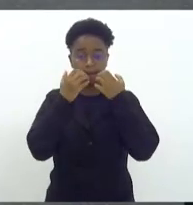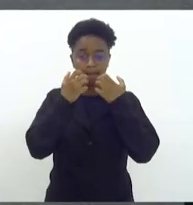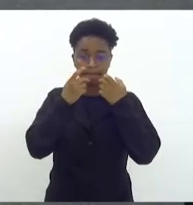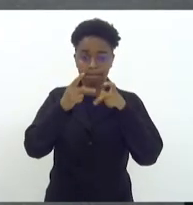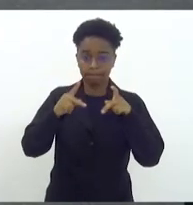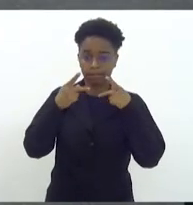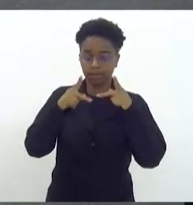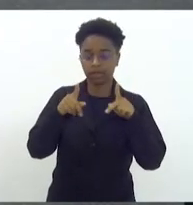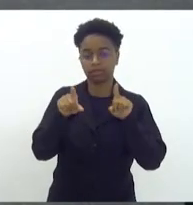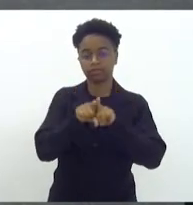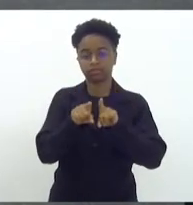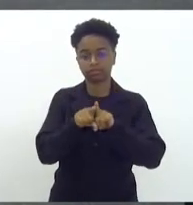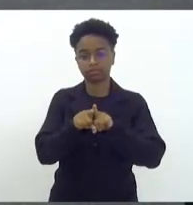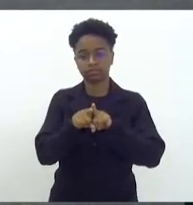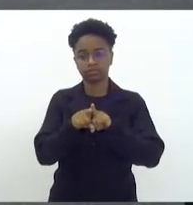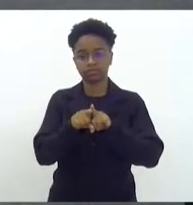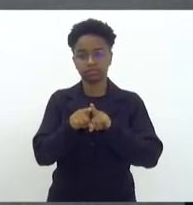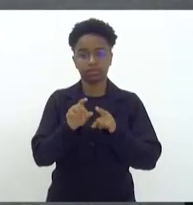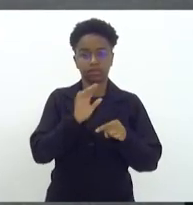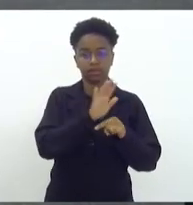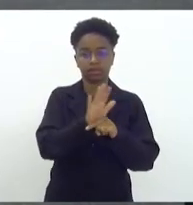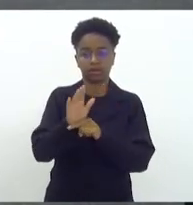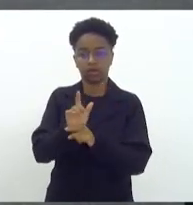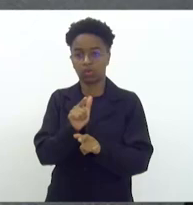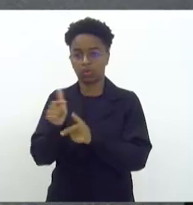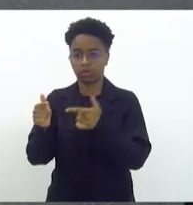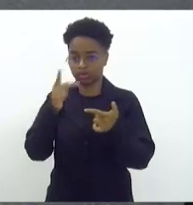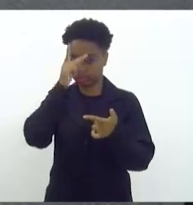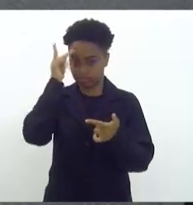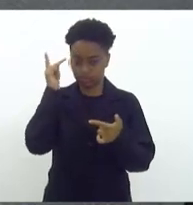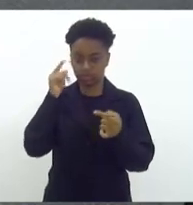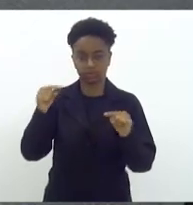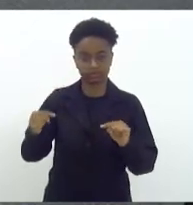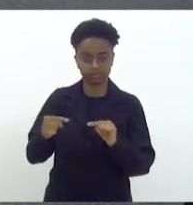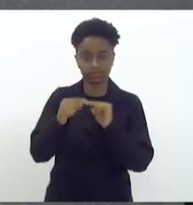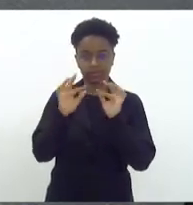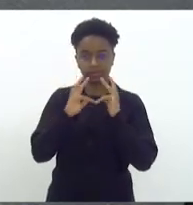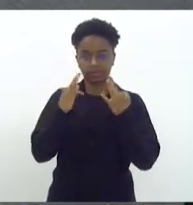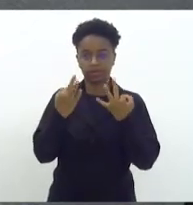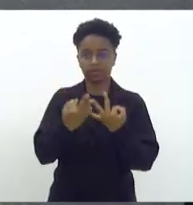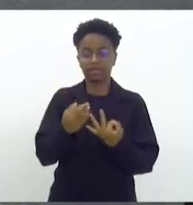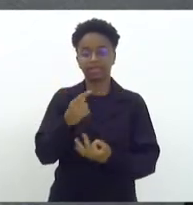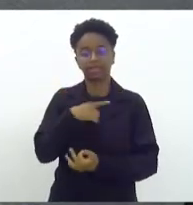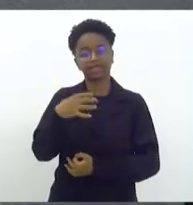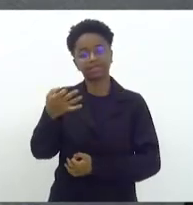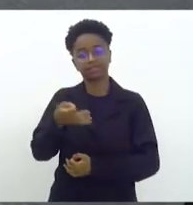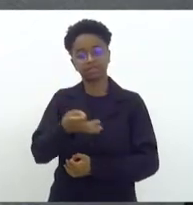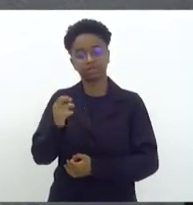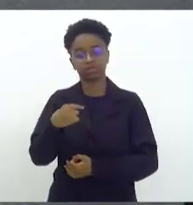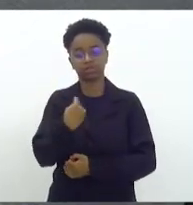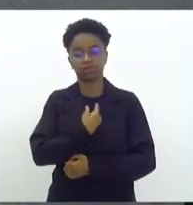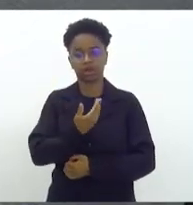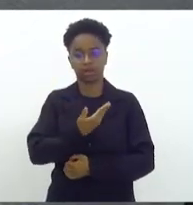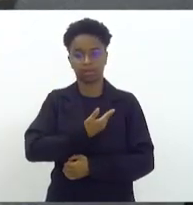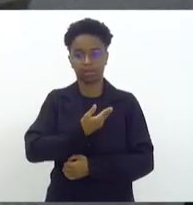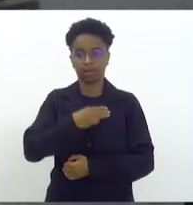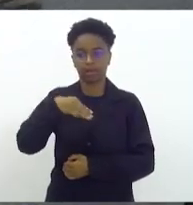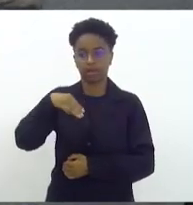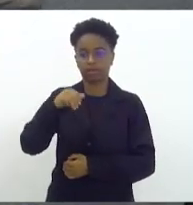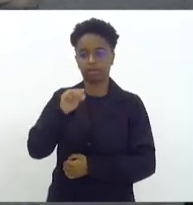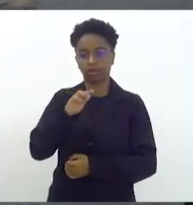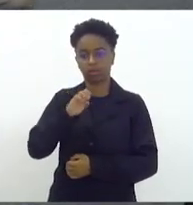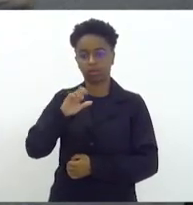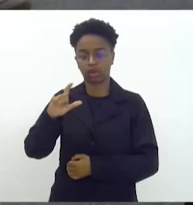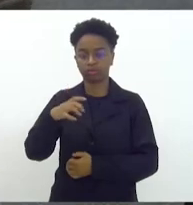fazer o bem ao próximo, nesse caso, vem de berço. Tenho certeza que nosso amigo Manuel Ferreira tem muito